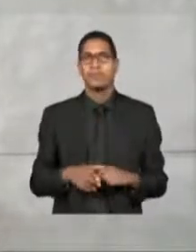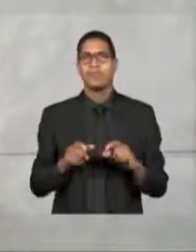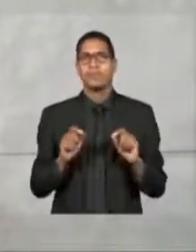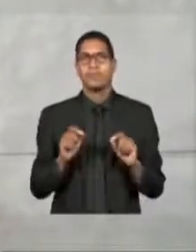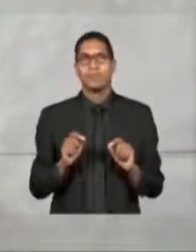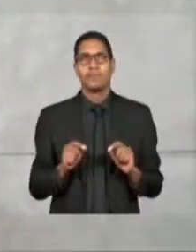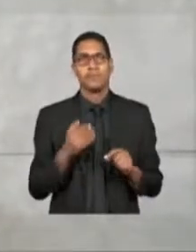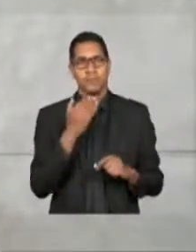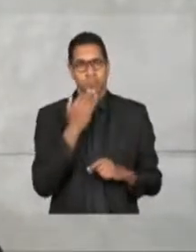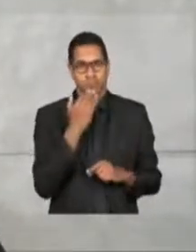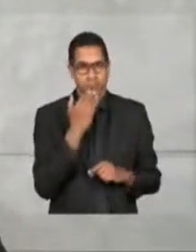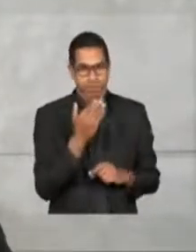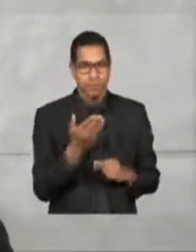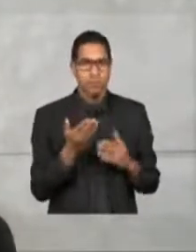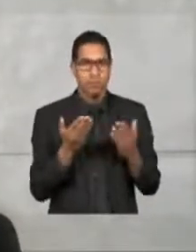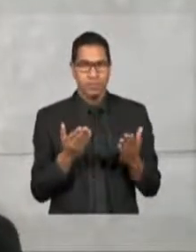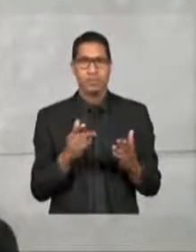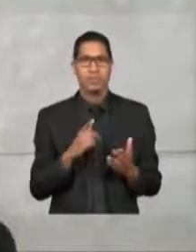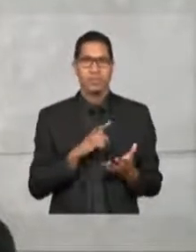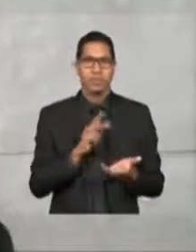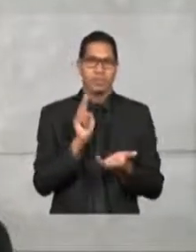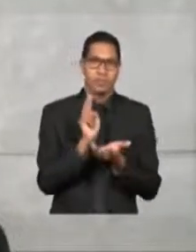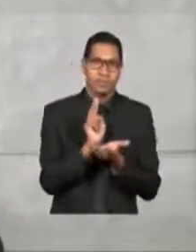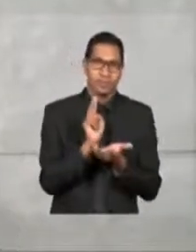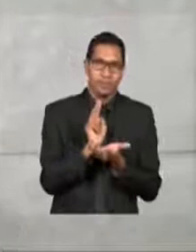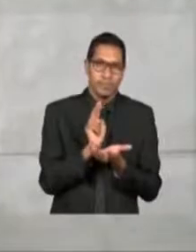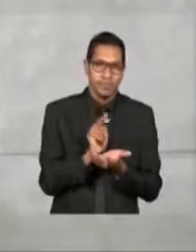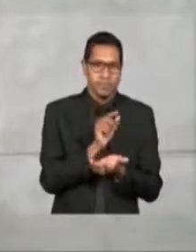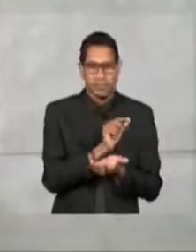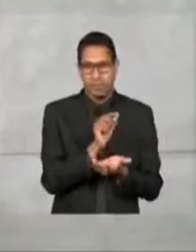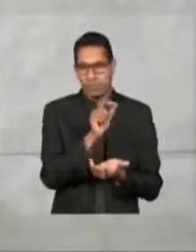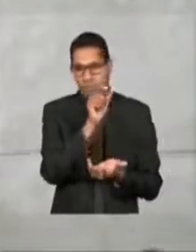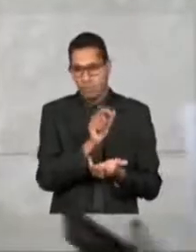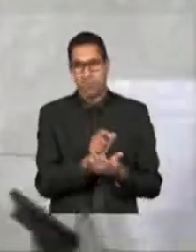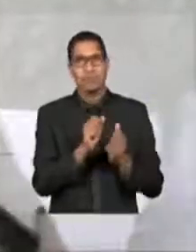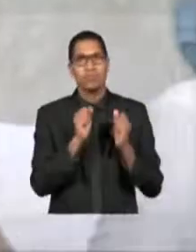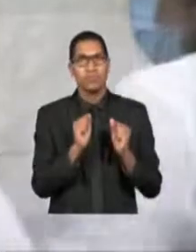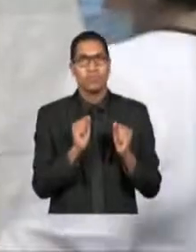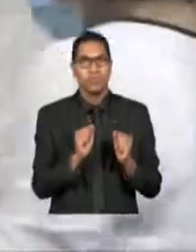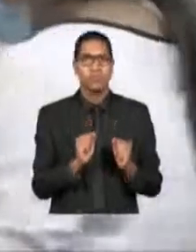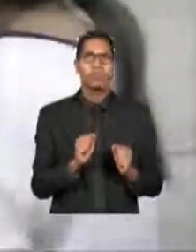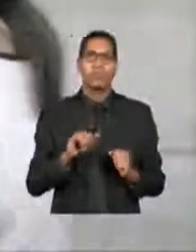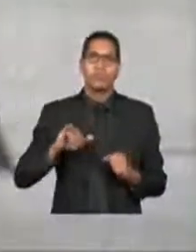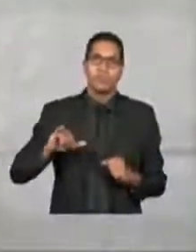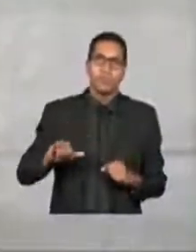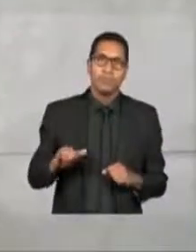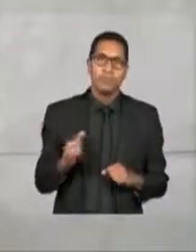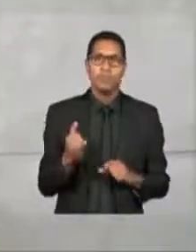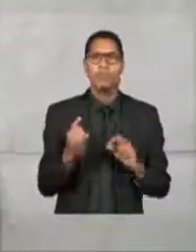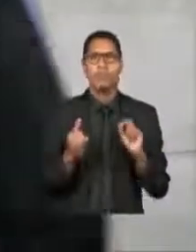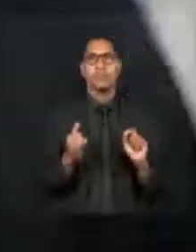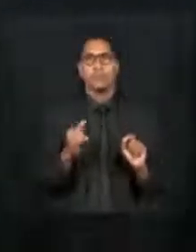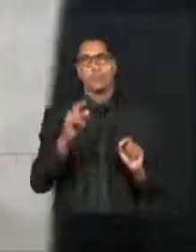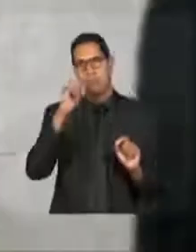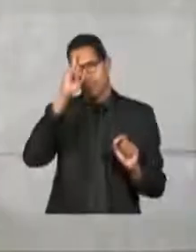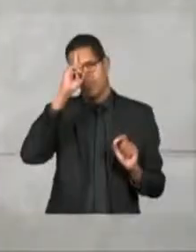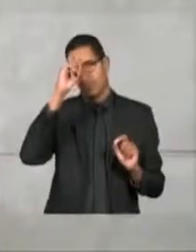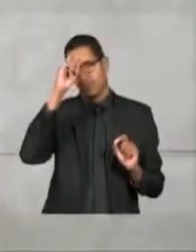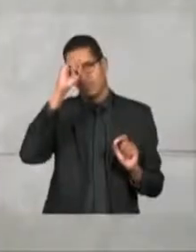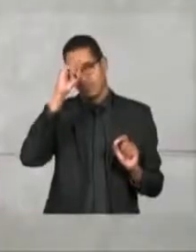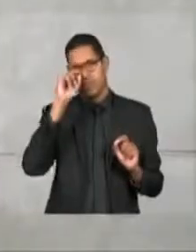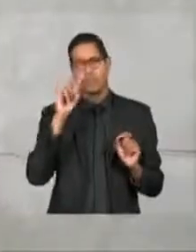nós pedimos que os conselheiros pudessem usufruir do hospital